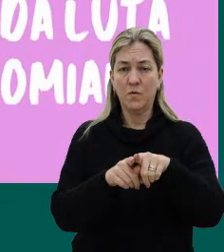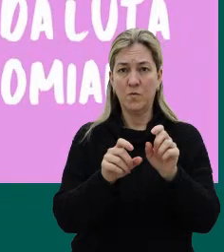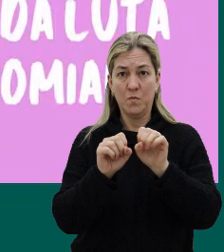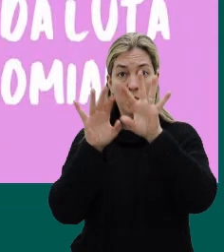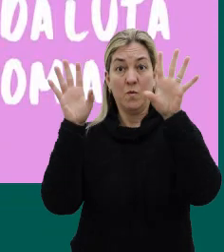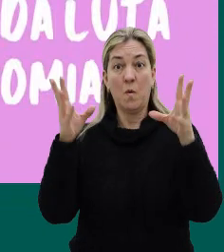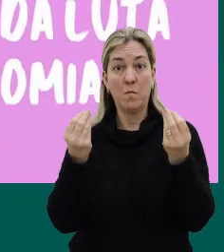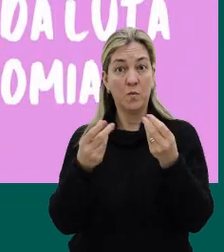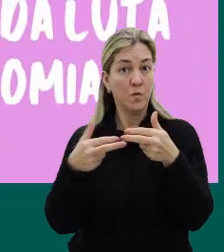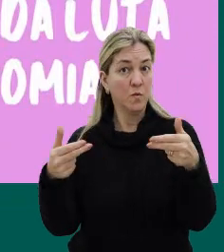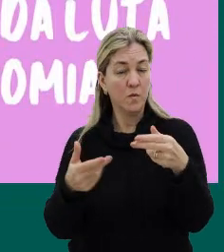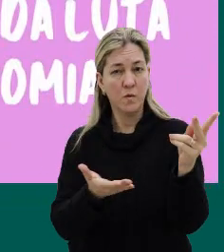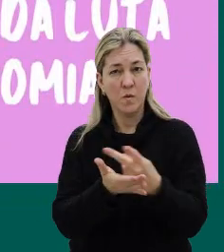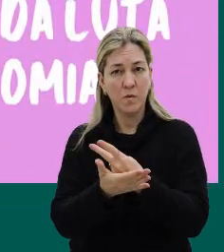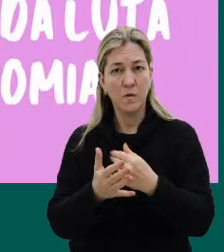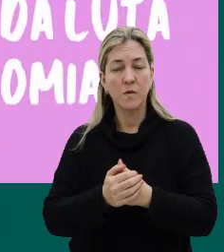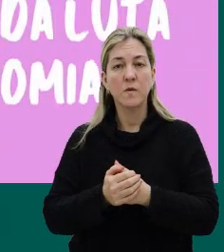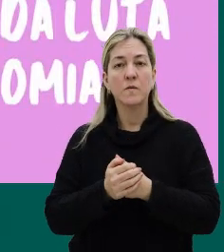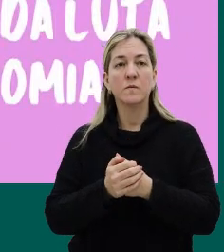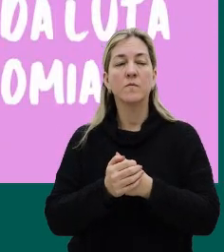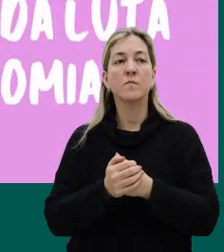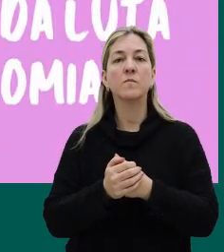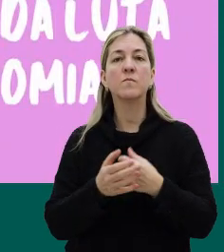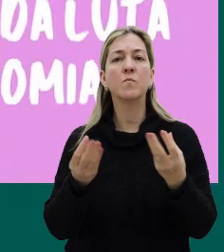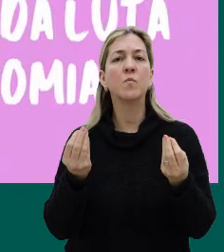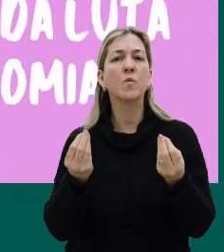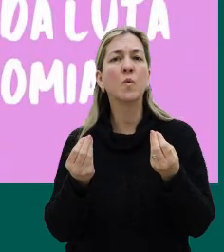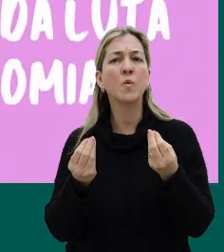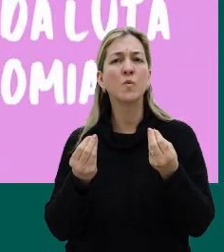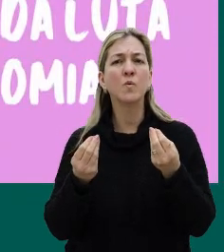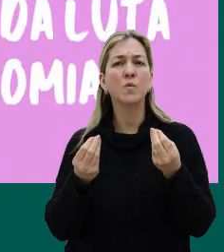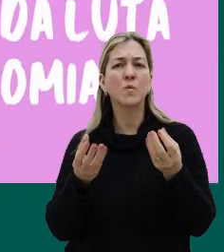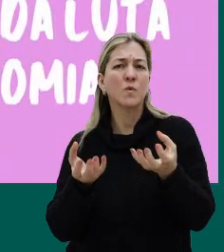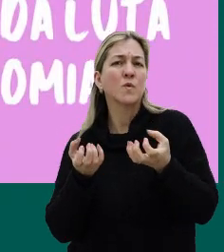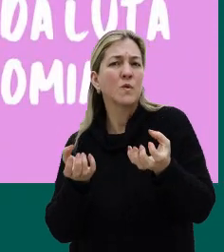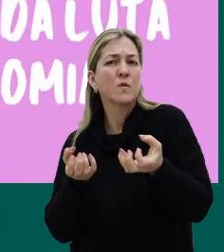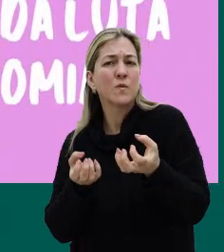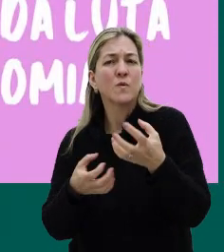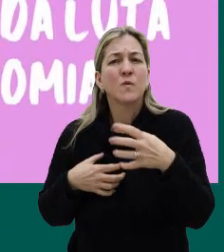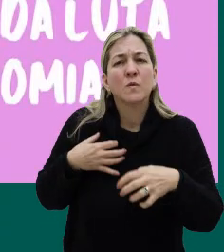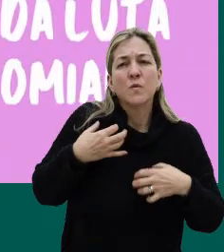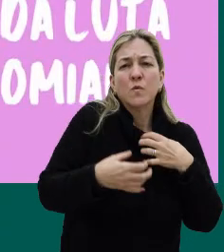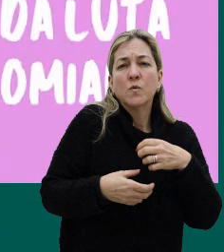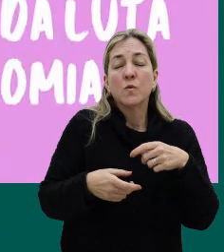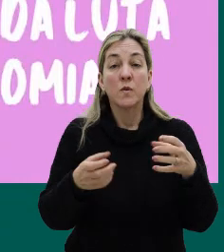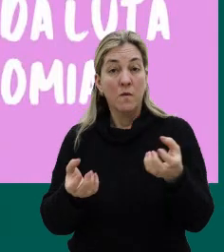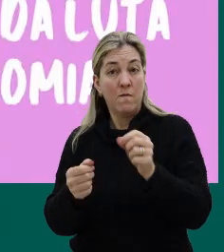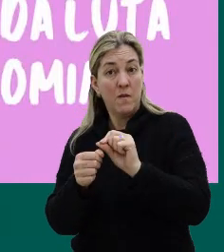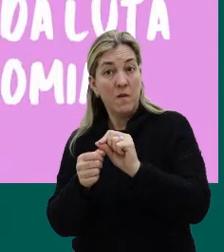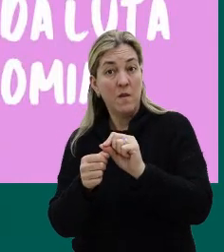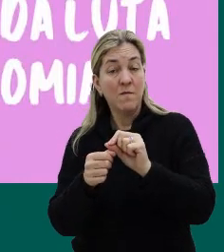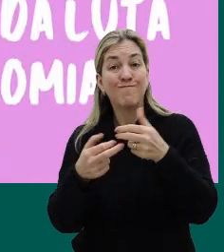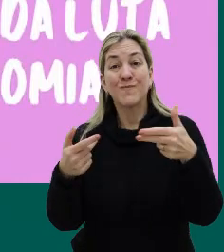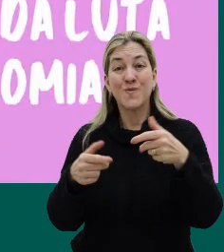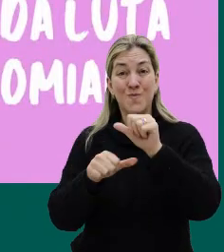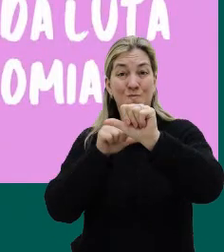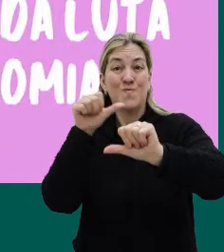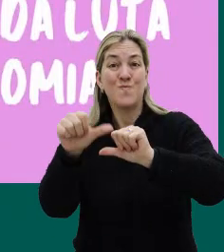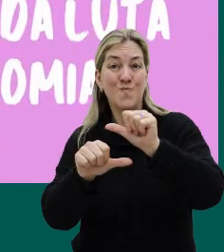coisas acontecendo. A gente, né, com muitos desejos e muitos anseios, assim, de fazer as coisas mudarem.